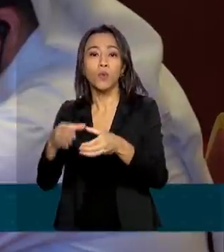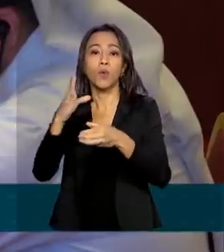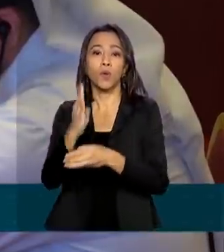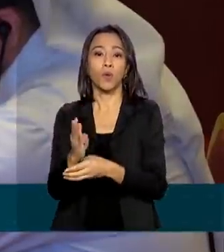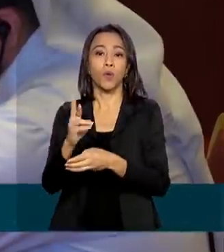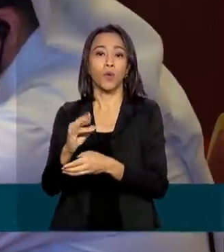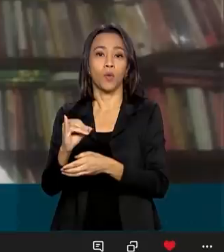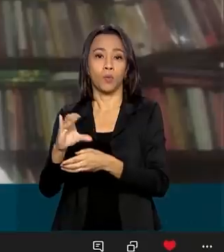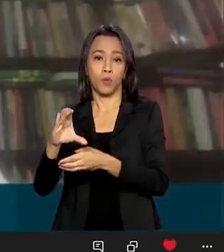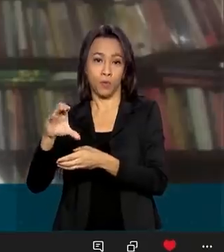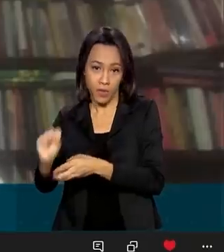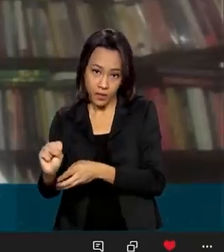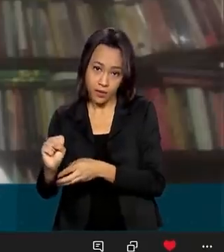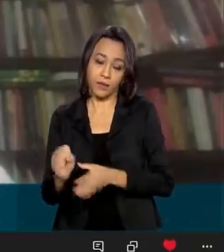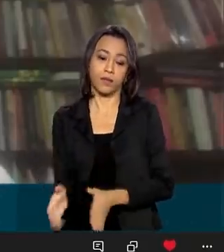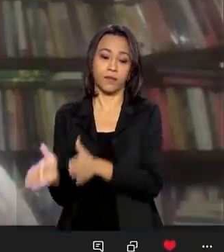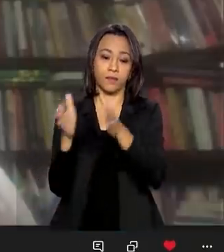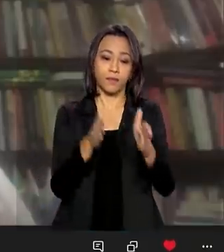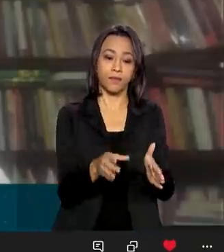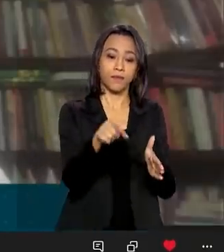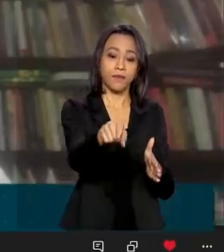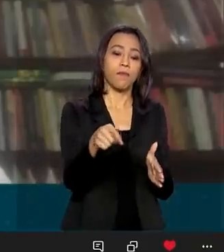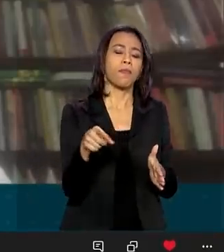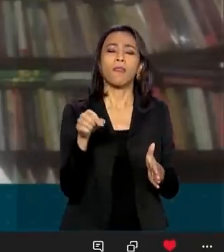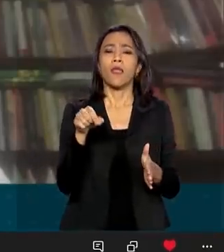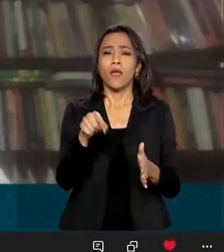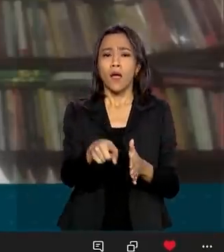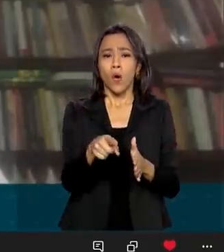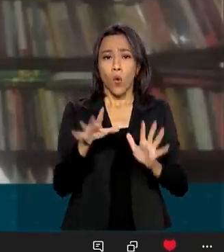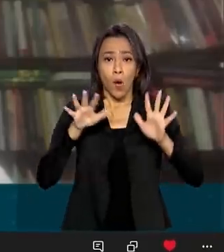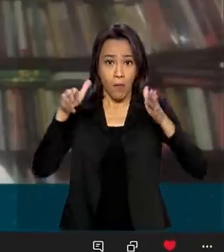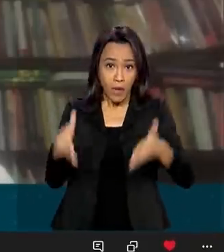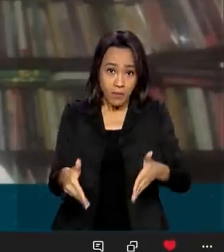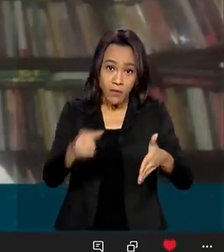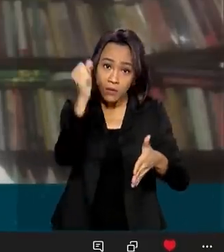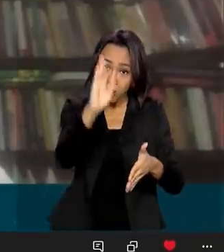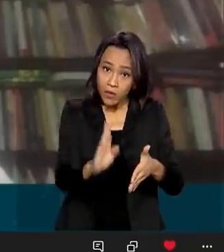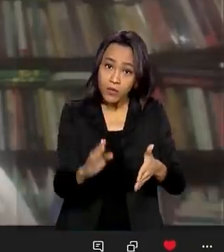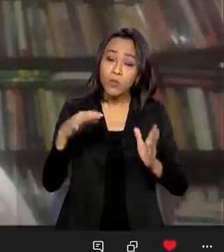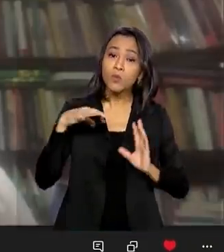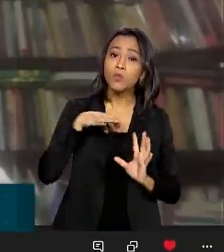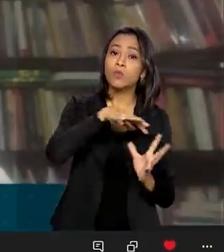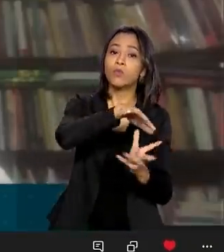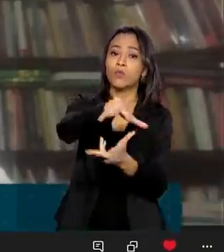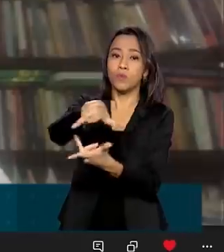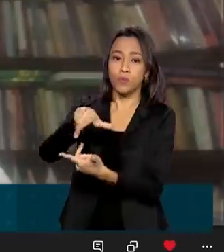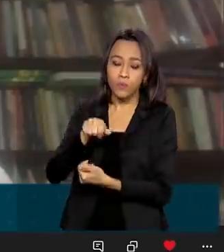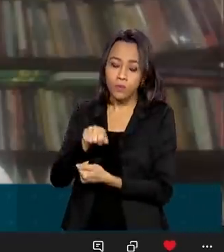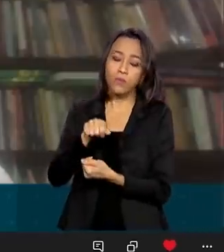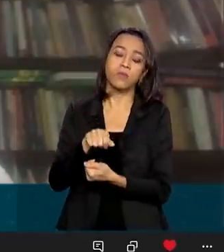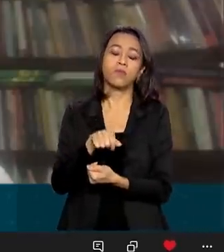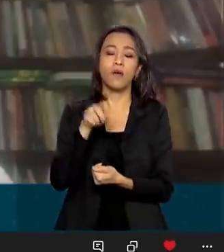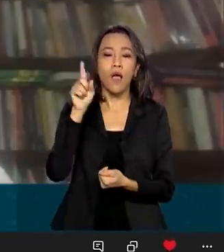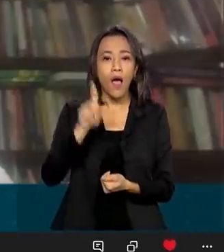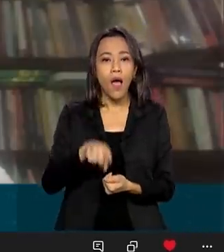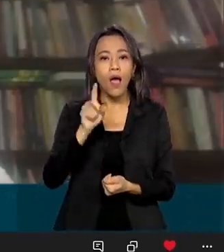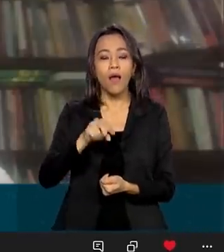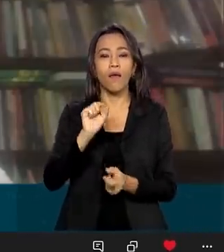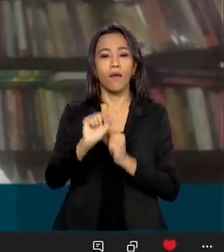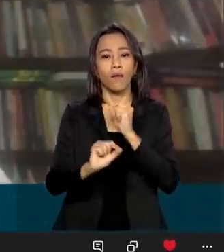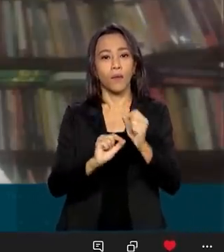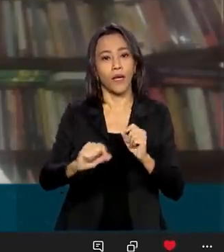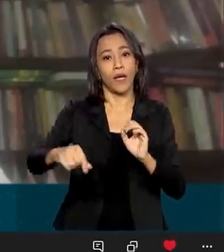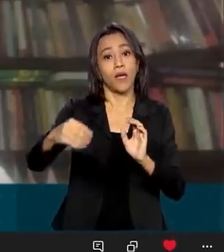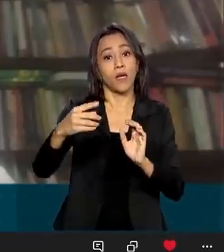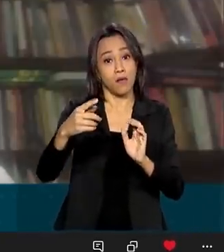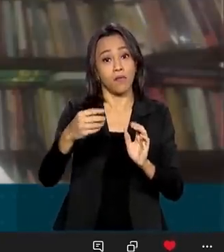brasileiros lá fora. A inserção internacional deveria ser uma parte intrínseca dos programas de